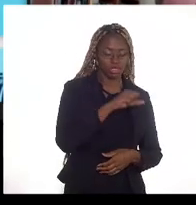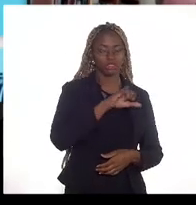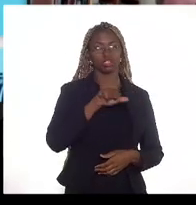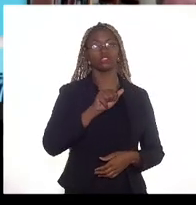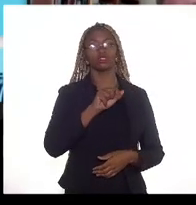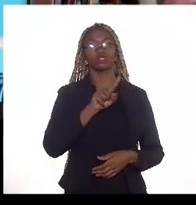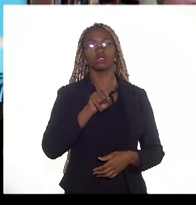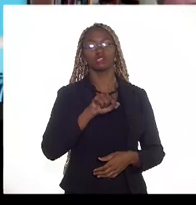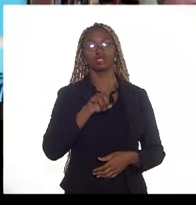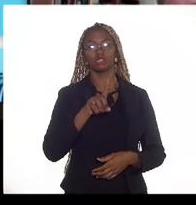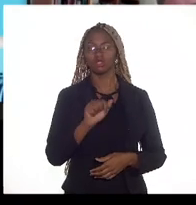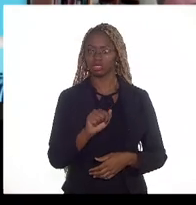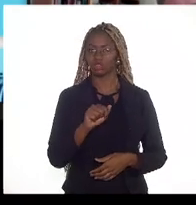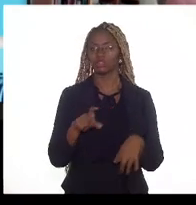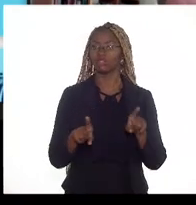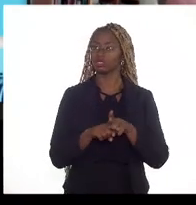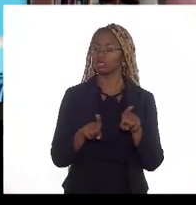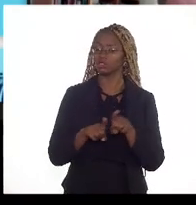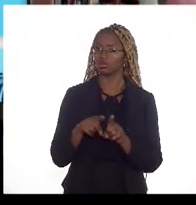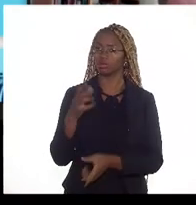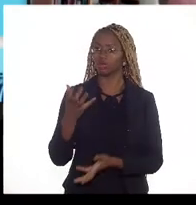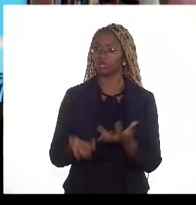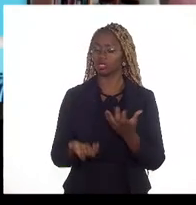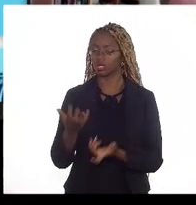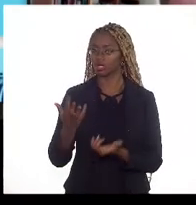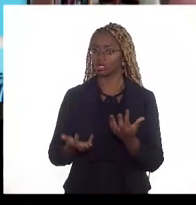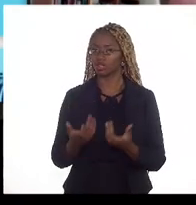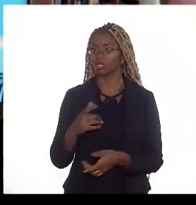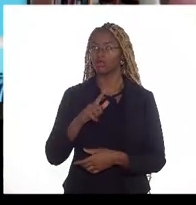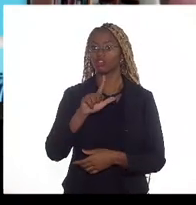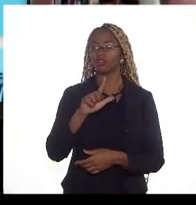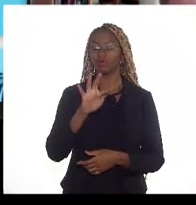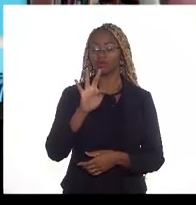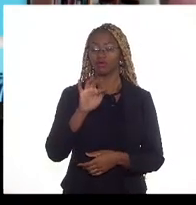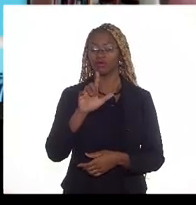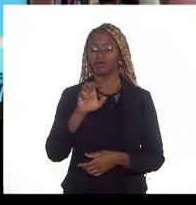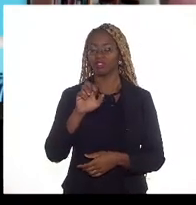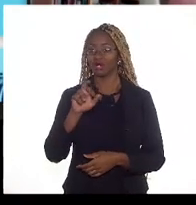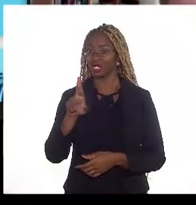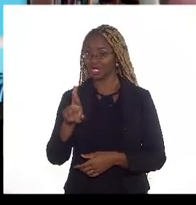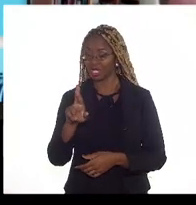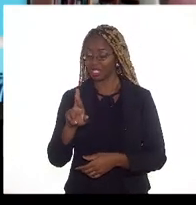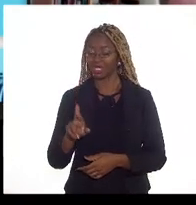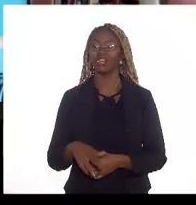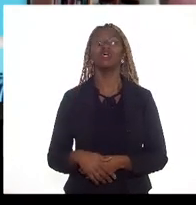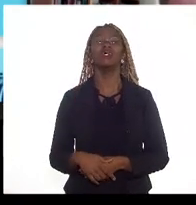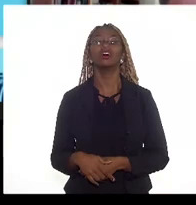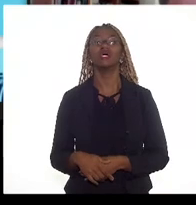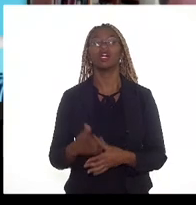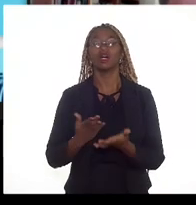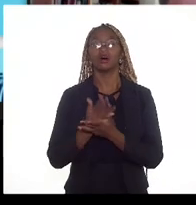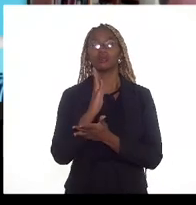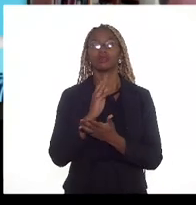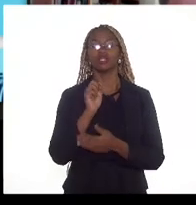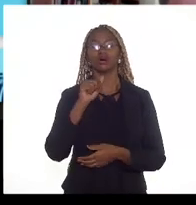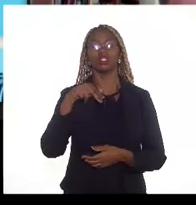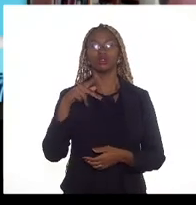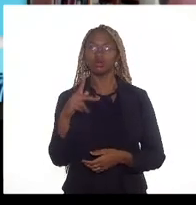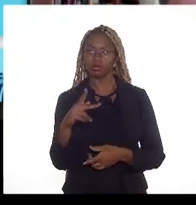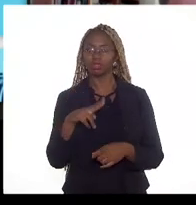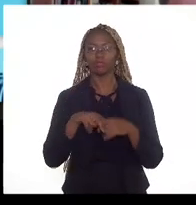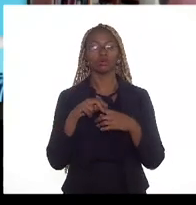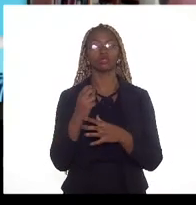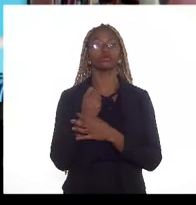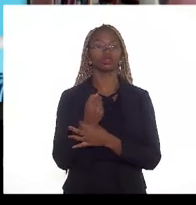quantidades de gás natural queimadas em flare aprovadas pela ANP por razões de segurança então